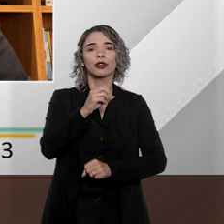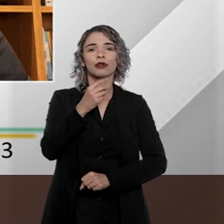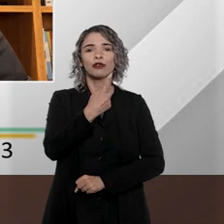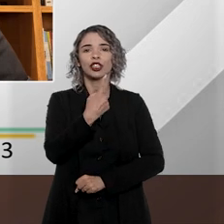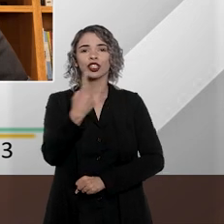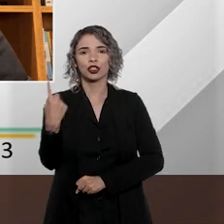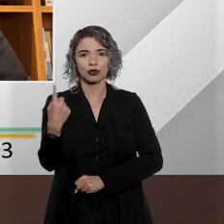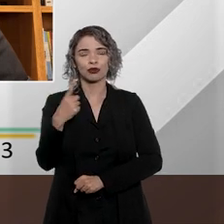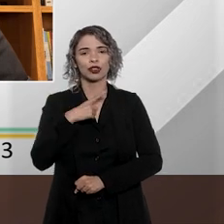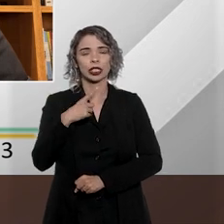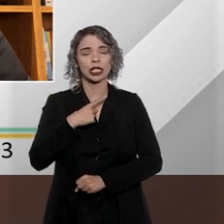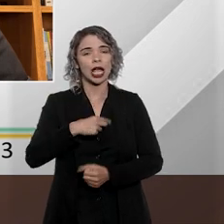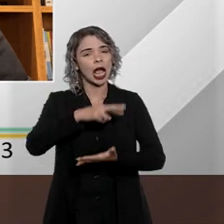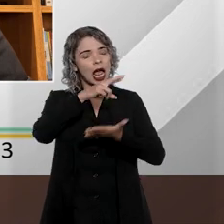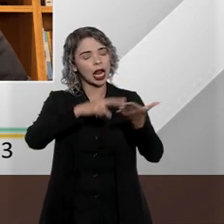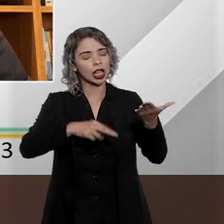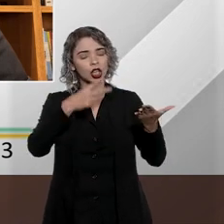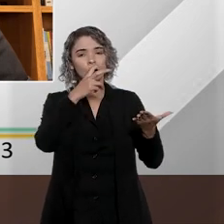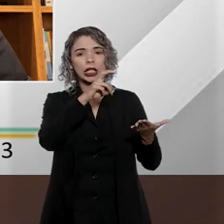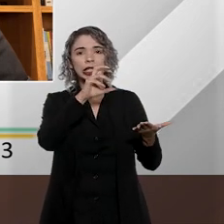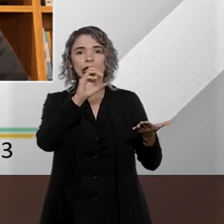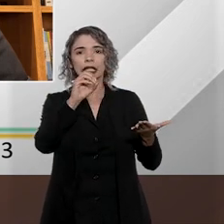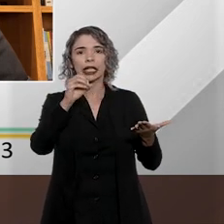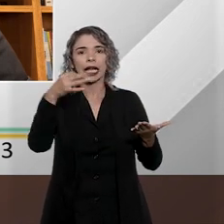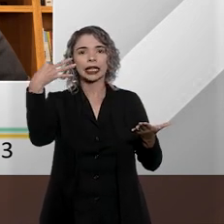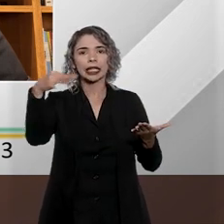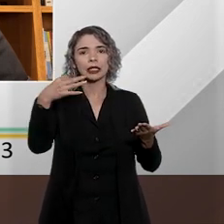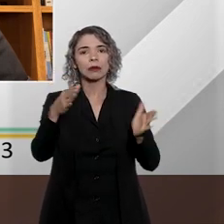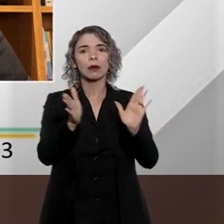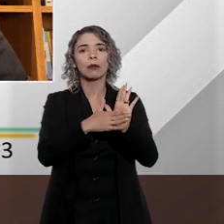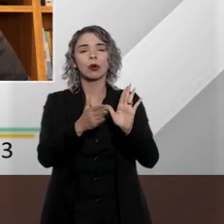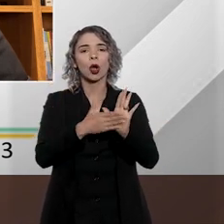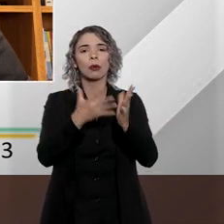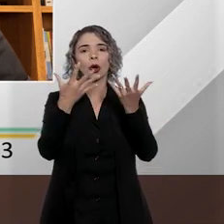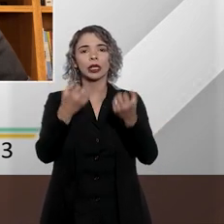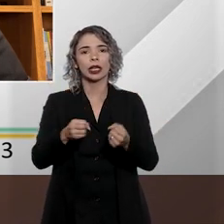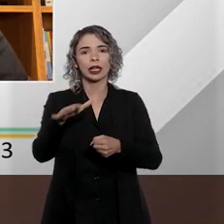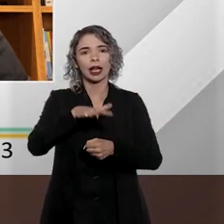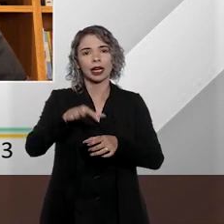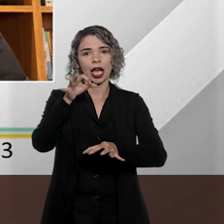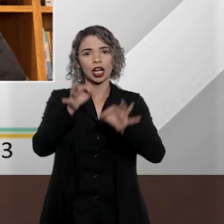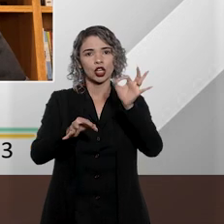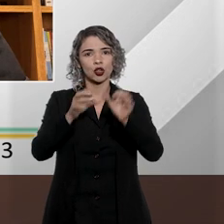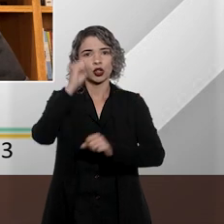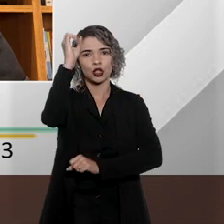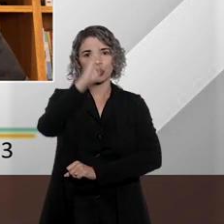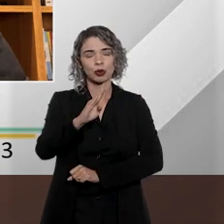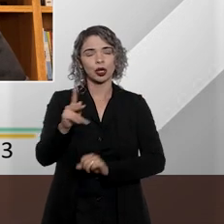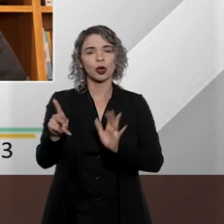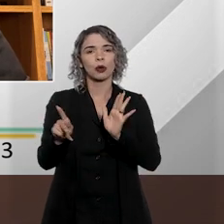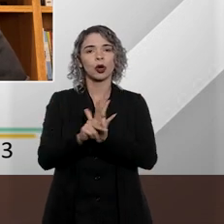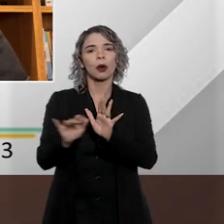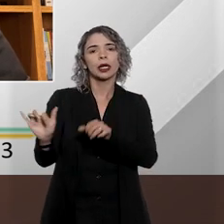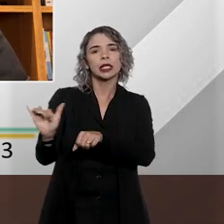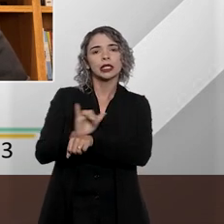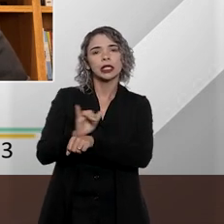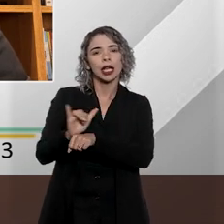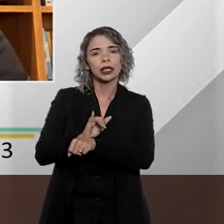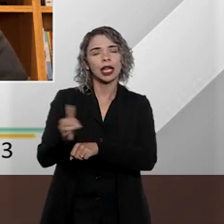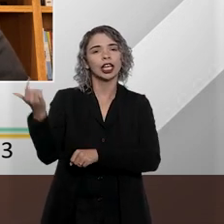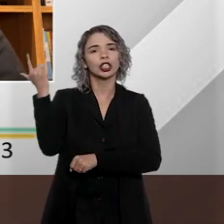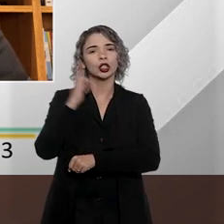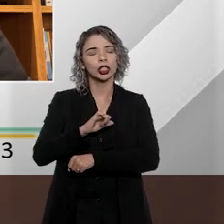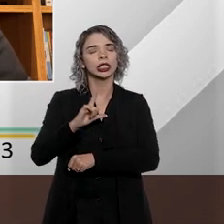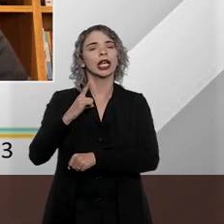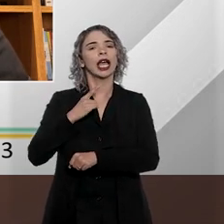relatório de mais de 500 páginas com propostas para adotar o sistema jurídico brasileiro de instrumentos capazes de enfrentar os